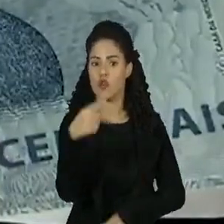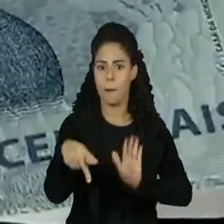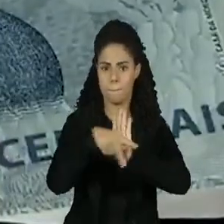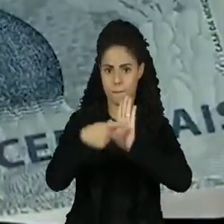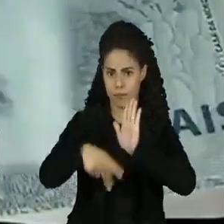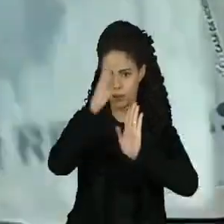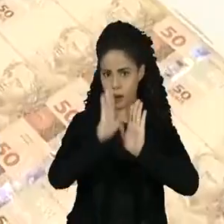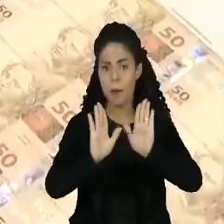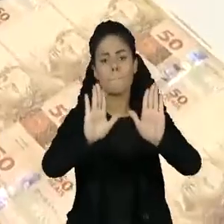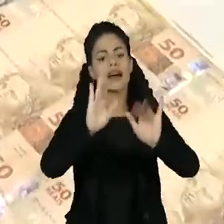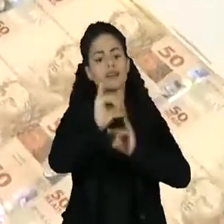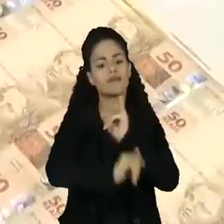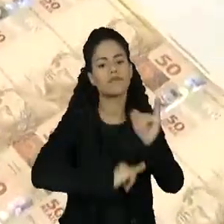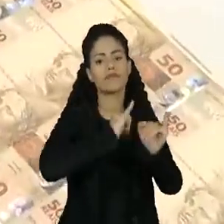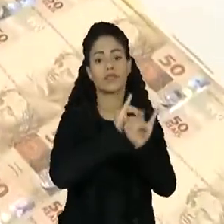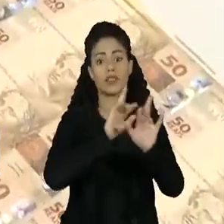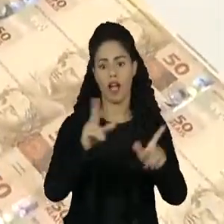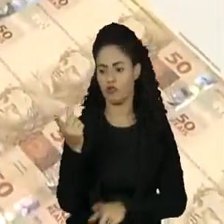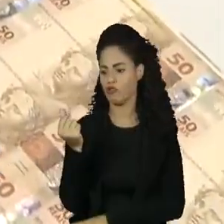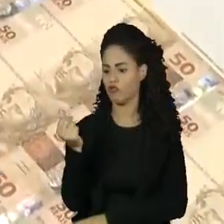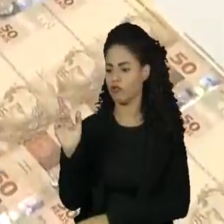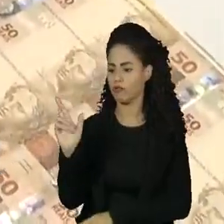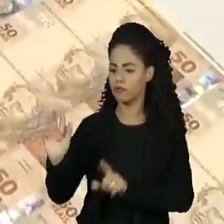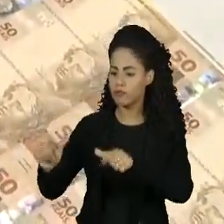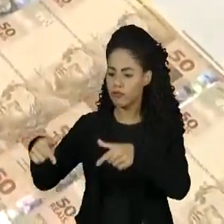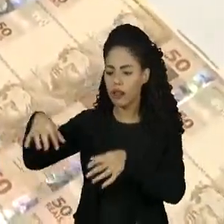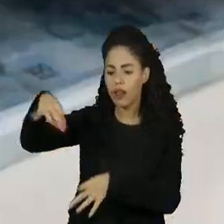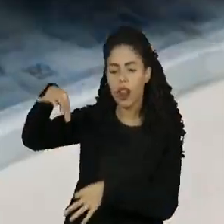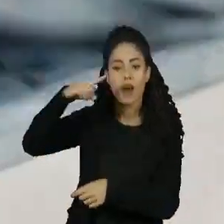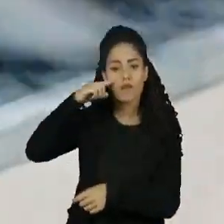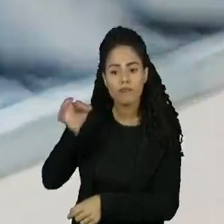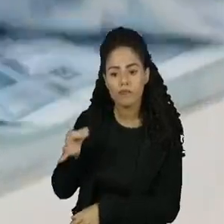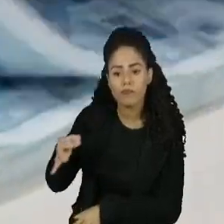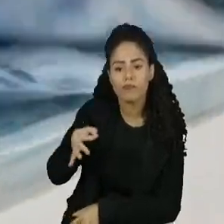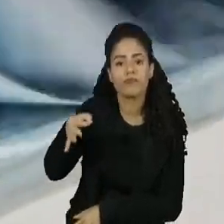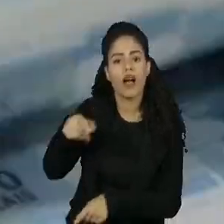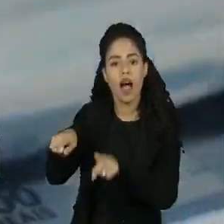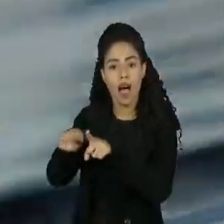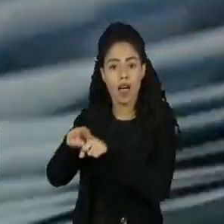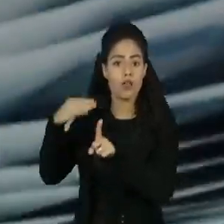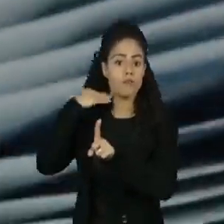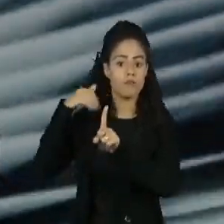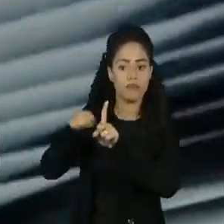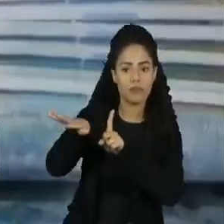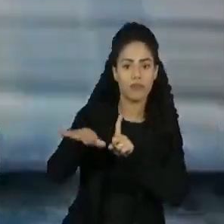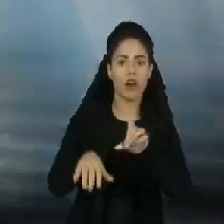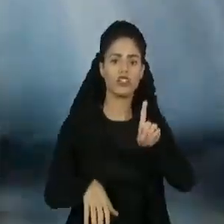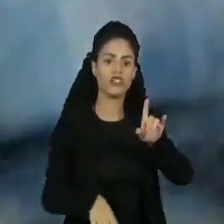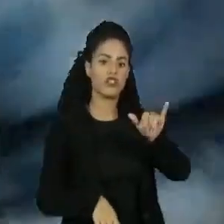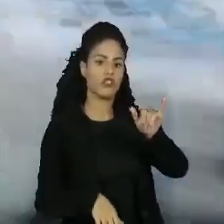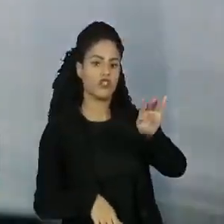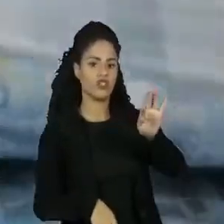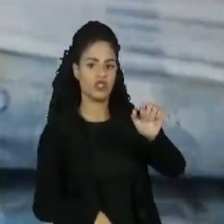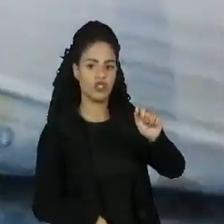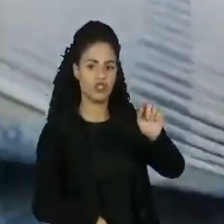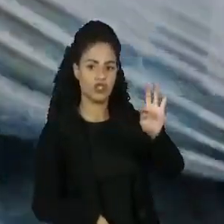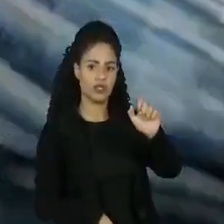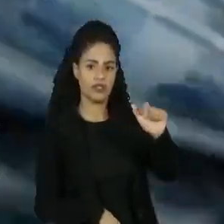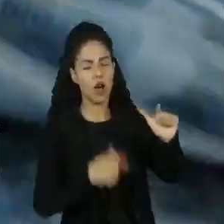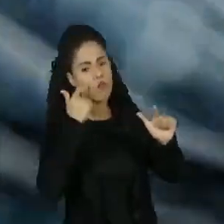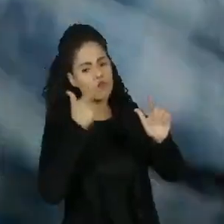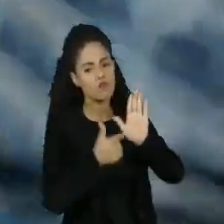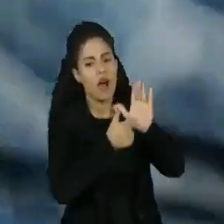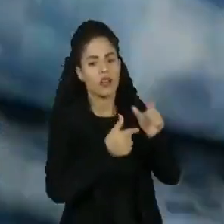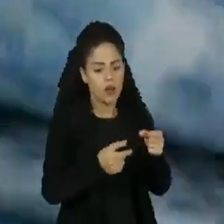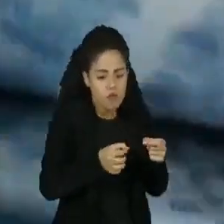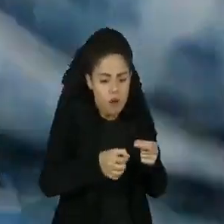A diferença entre o real físico, impresso pela casa da moeda, e o digital é a plataforma. Enquanto a nota